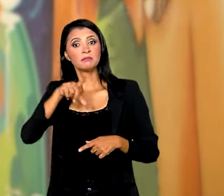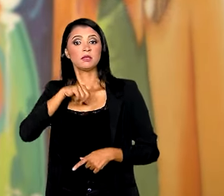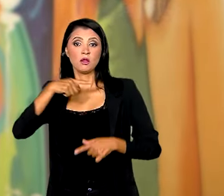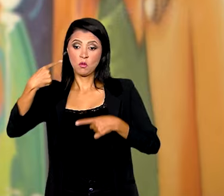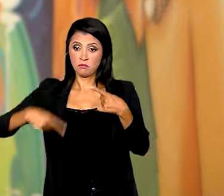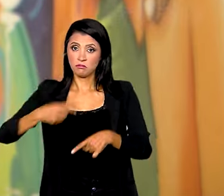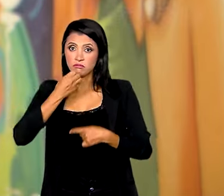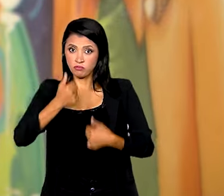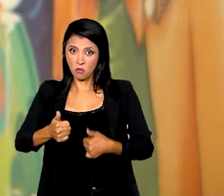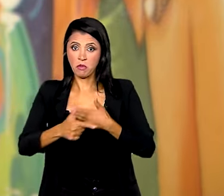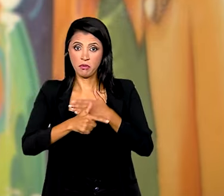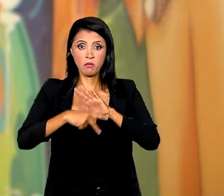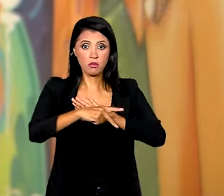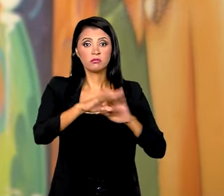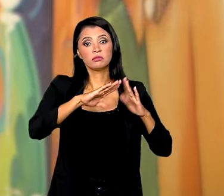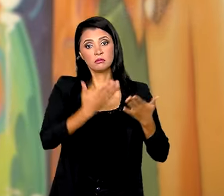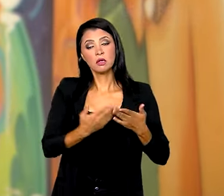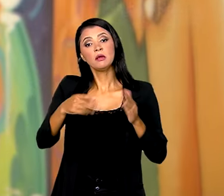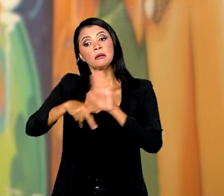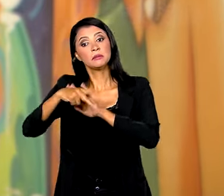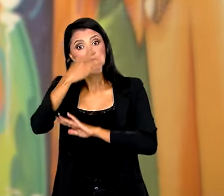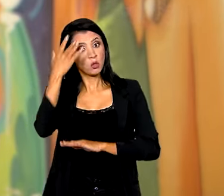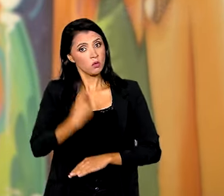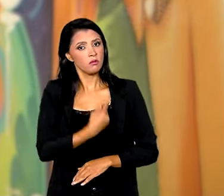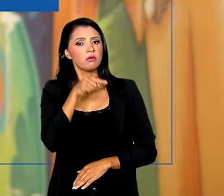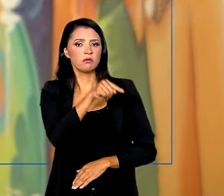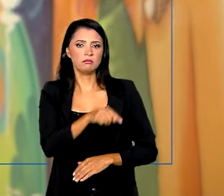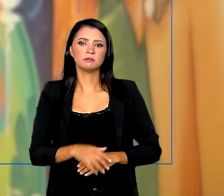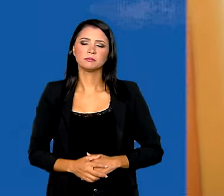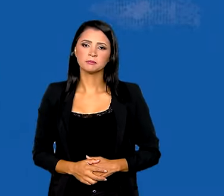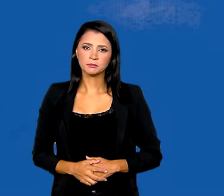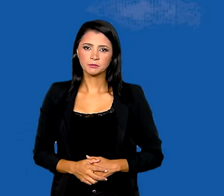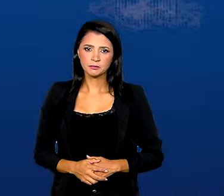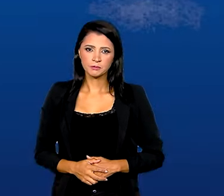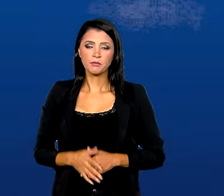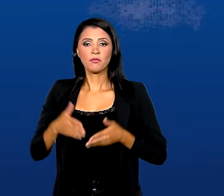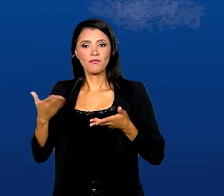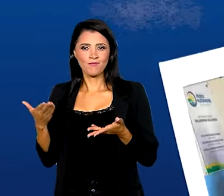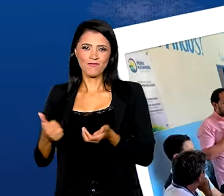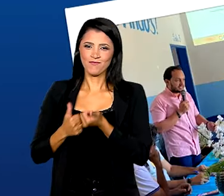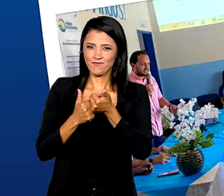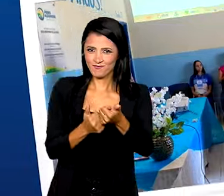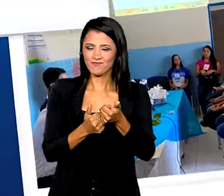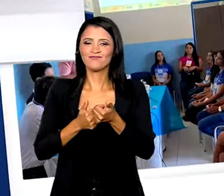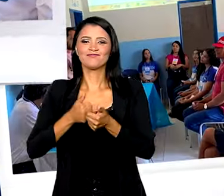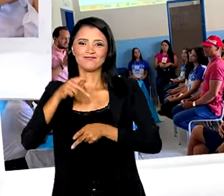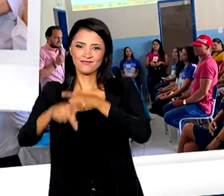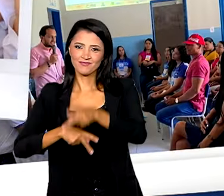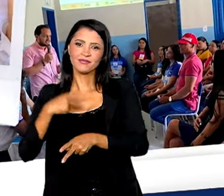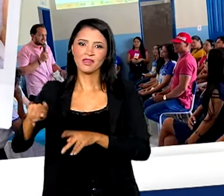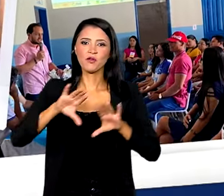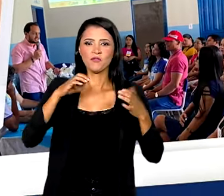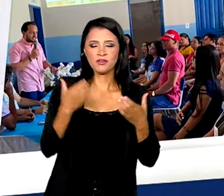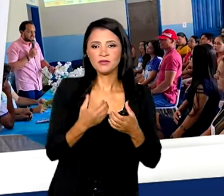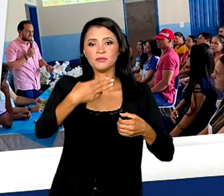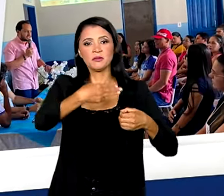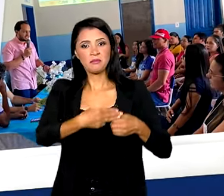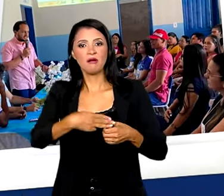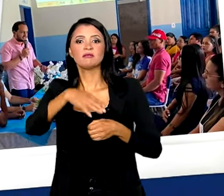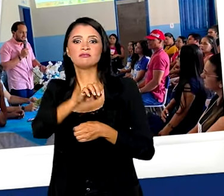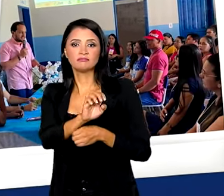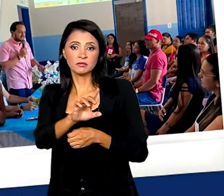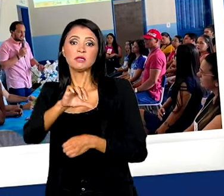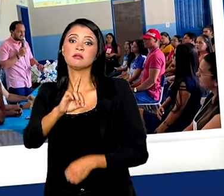precisamos para ter uma boa política, a escola cumpra o seu papel, tem que partir de quem está lá. As contribuições populares que vêm das conferências